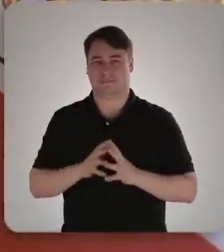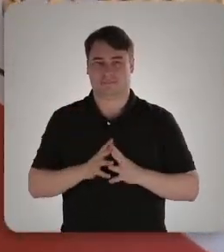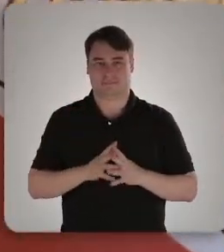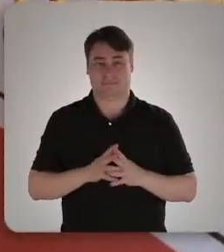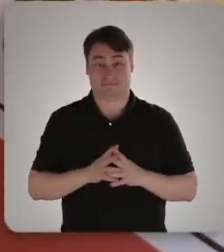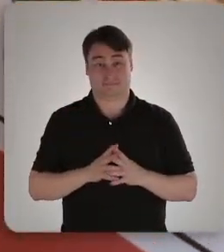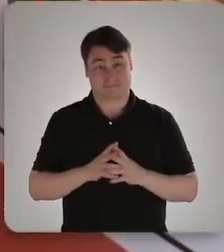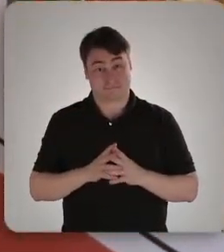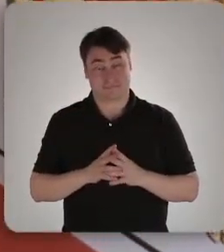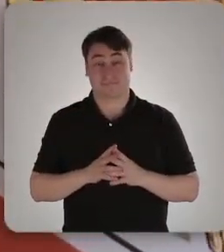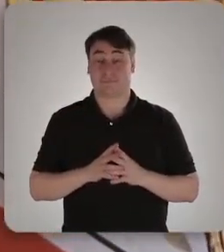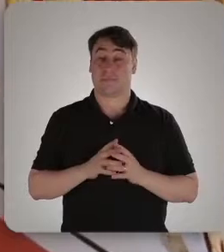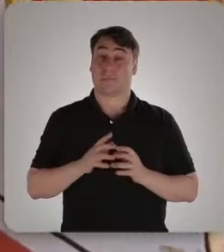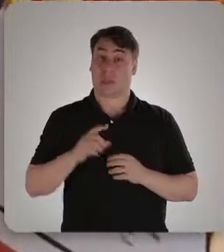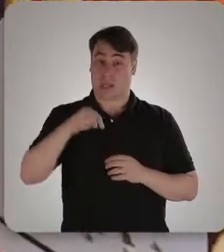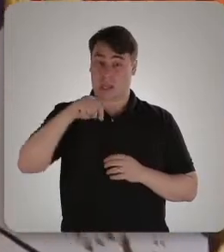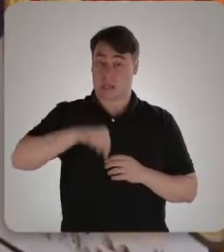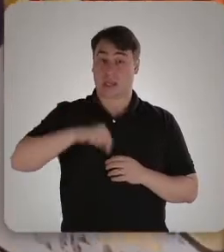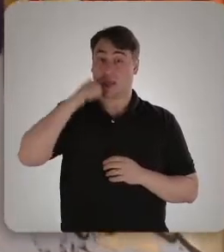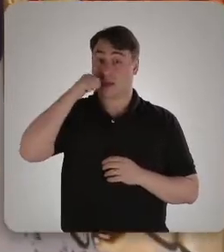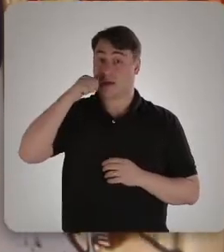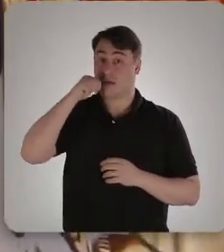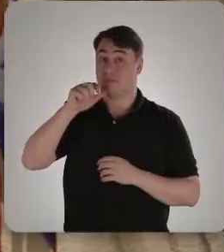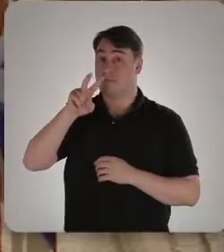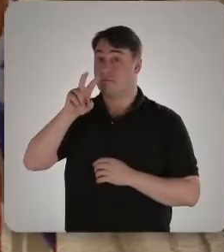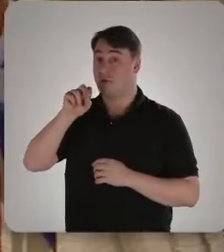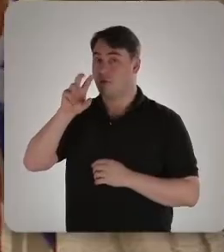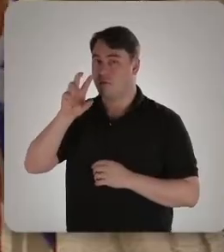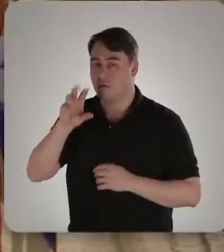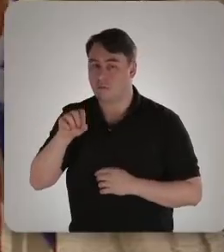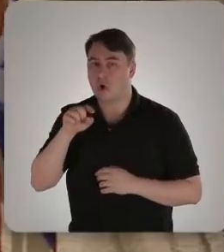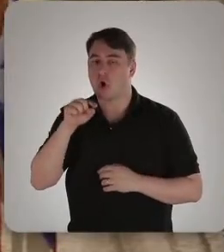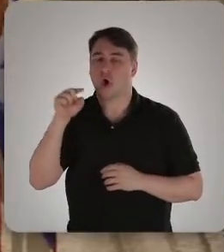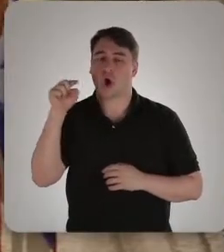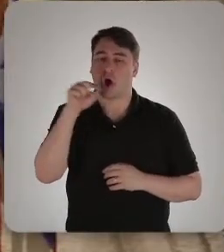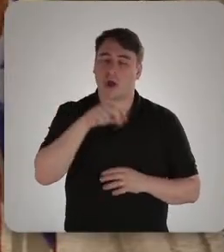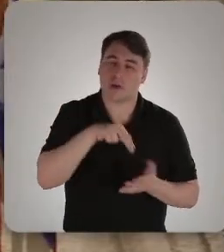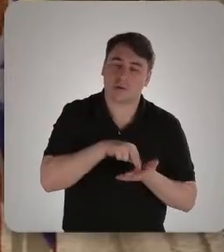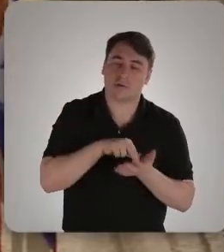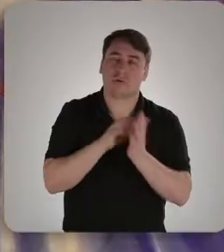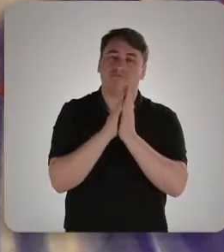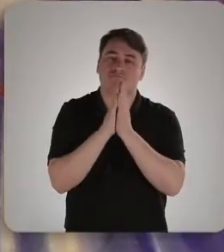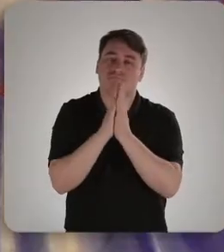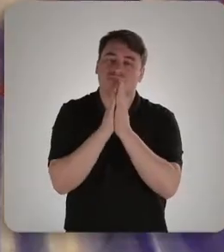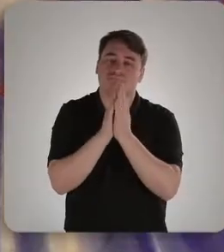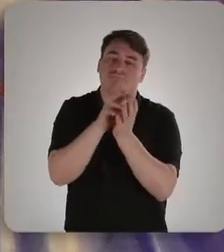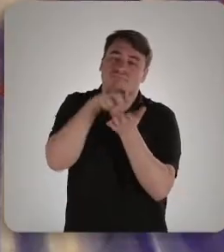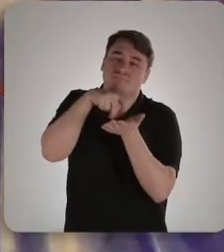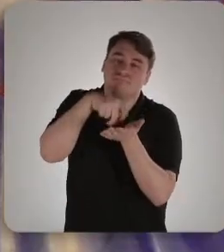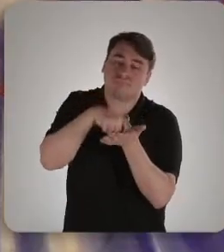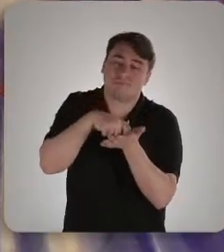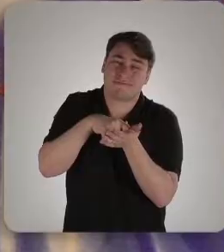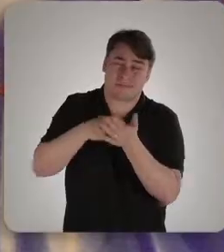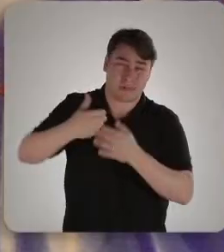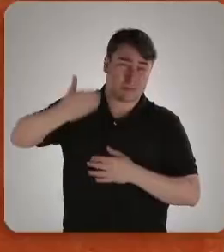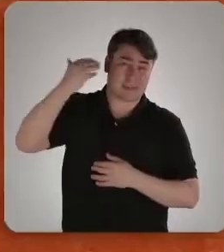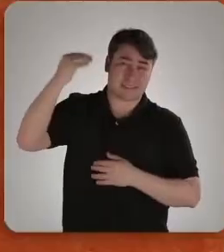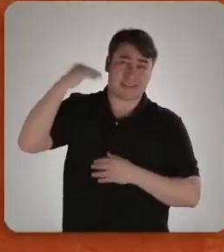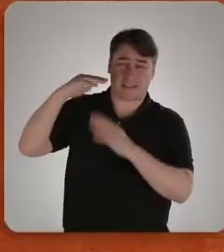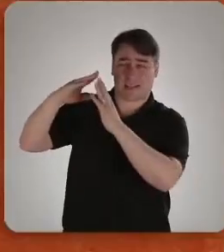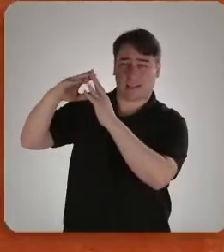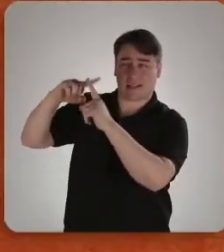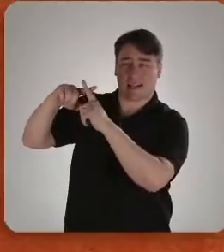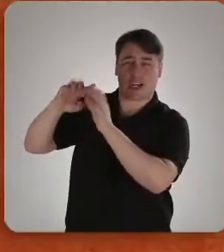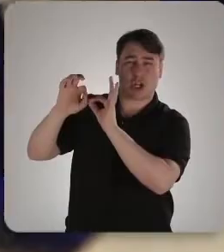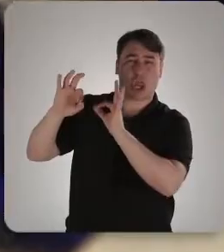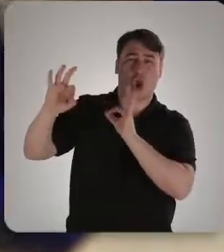Aqui, a avó do artista praticava sua devoção em um tempo em que a igreja ficou